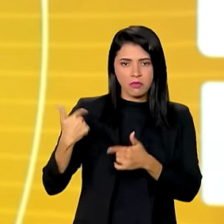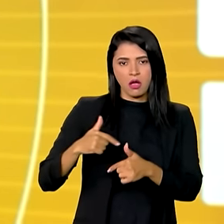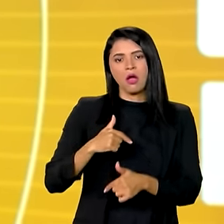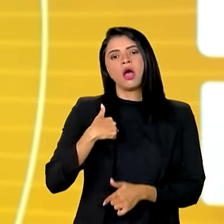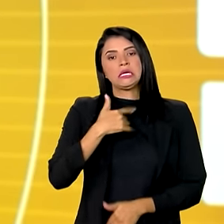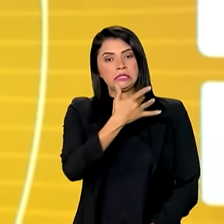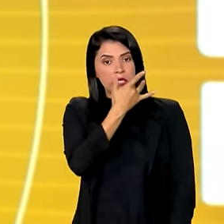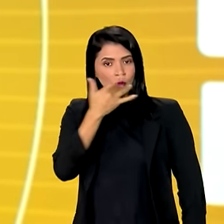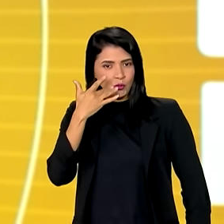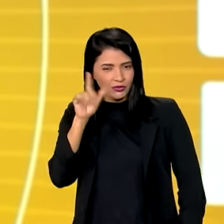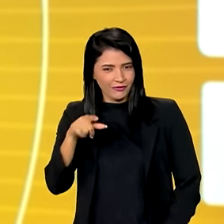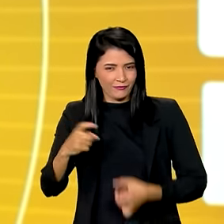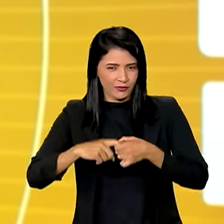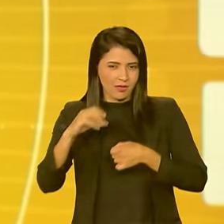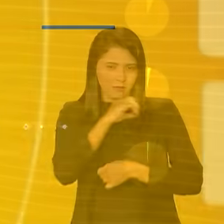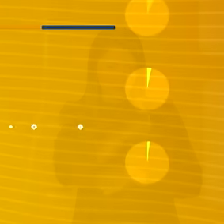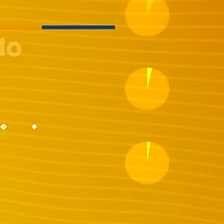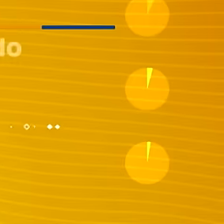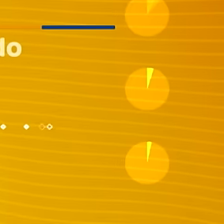saúde bucal. A gente volta já já.